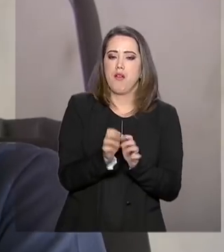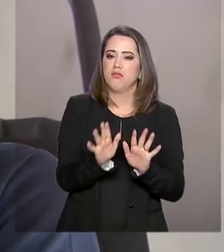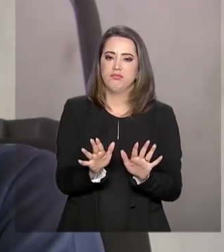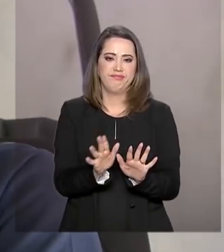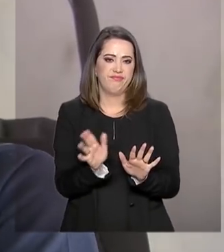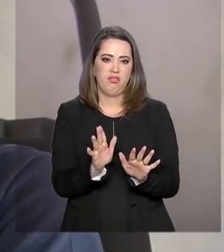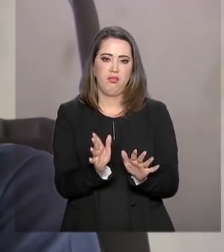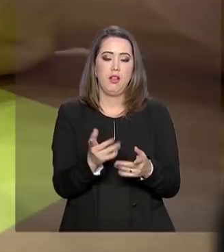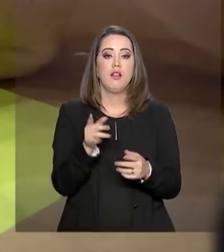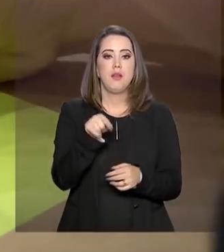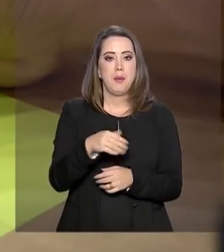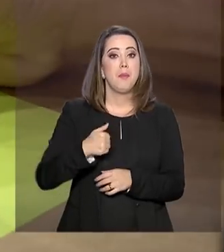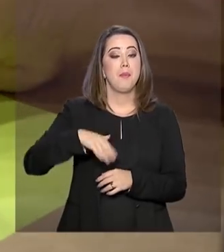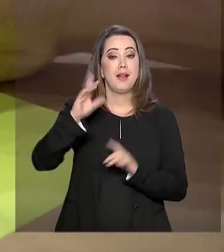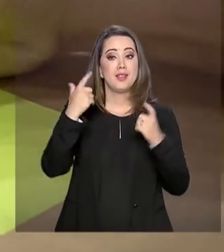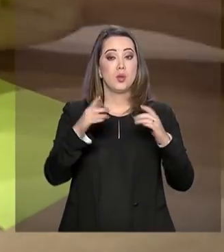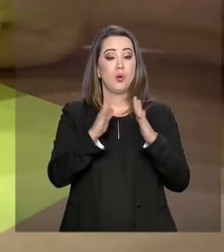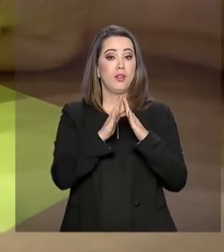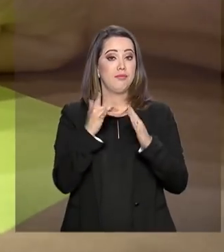posse de saúde.